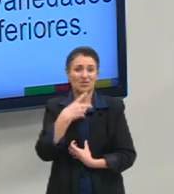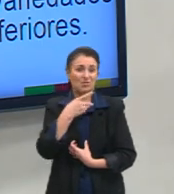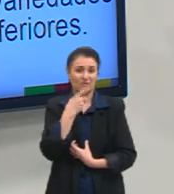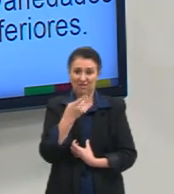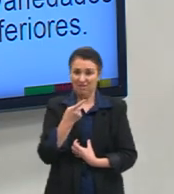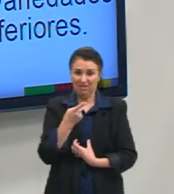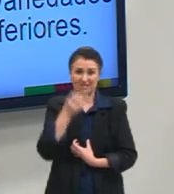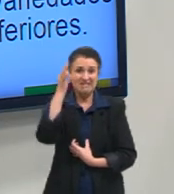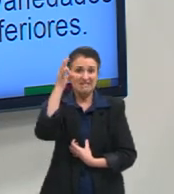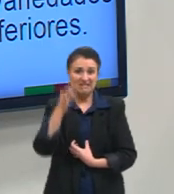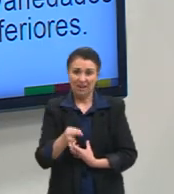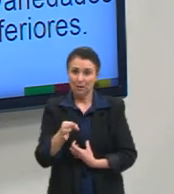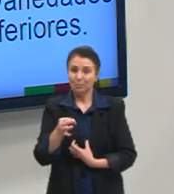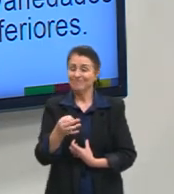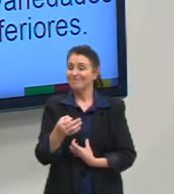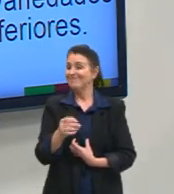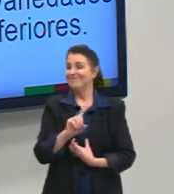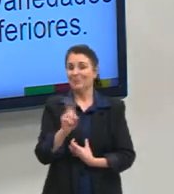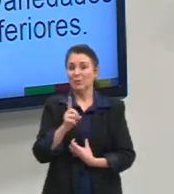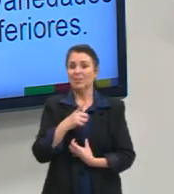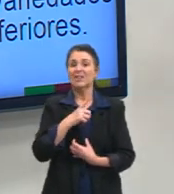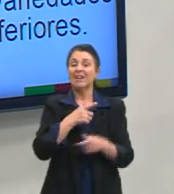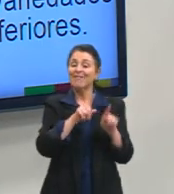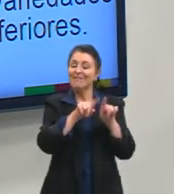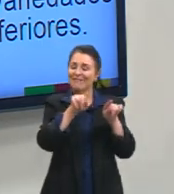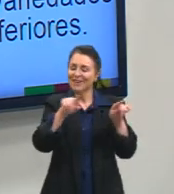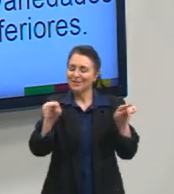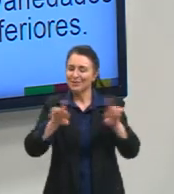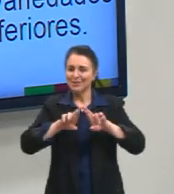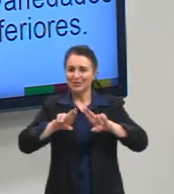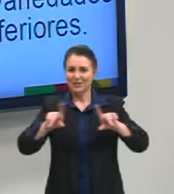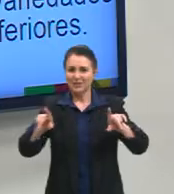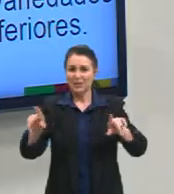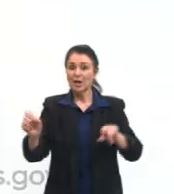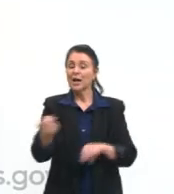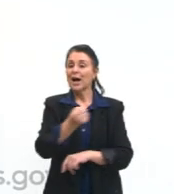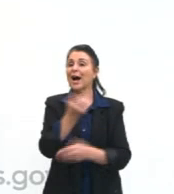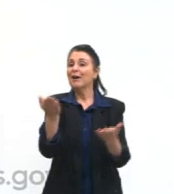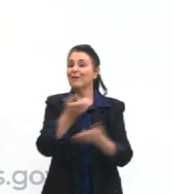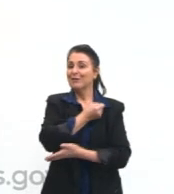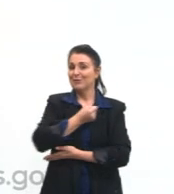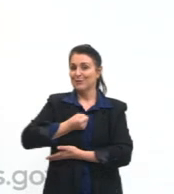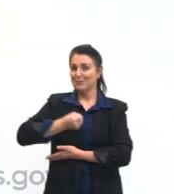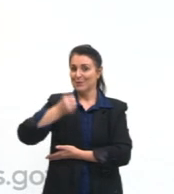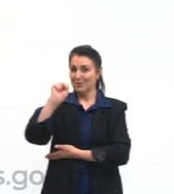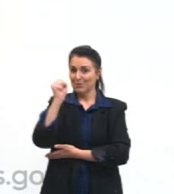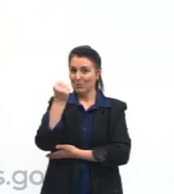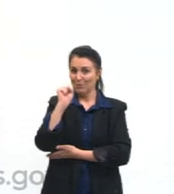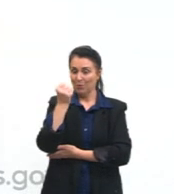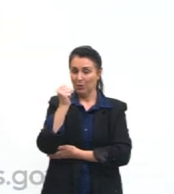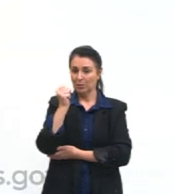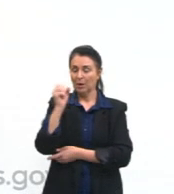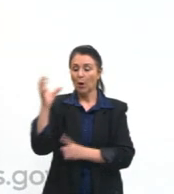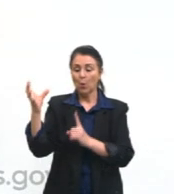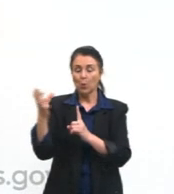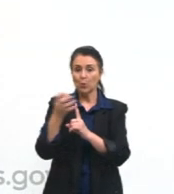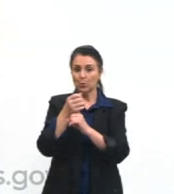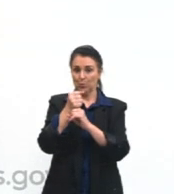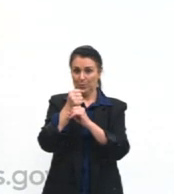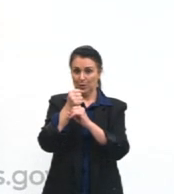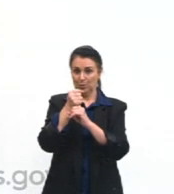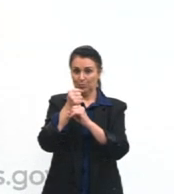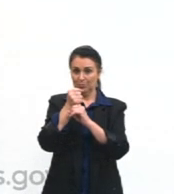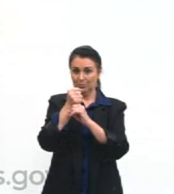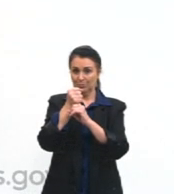diferentes que estão presentes aí. E o nosso último mito, o mito 8, o domínio da norma culta